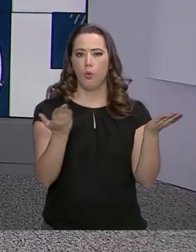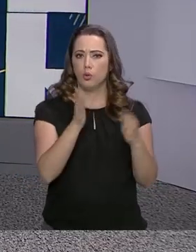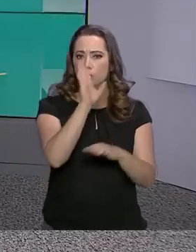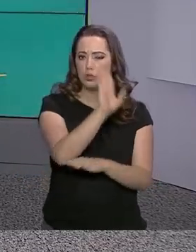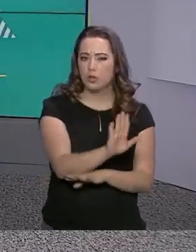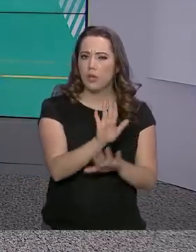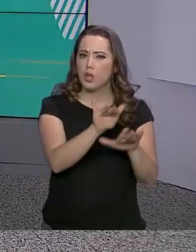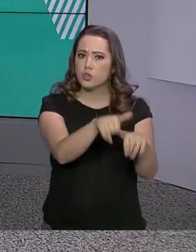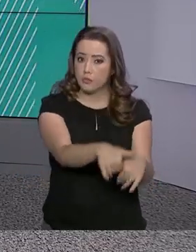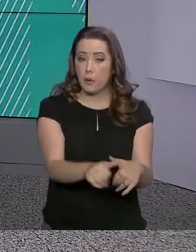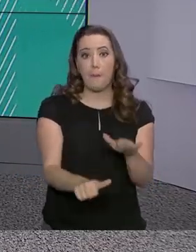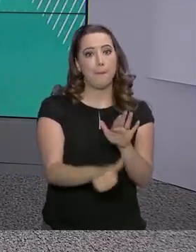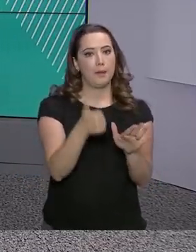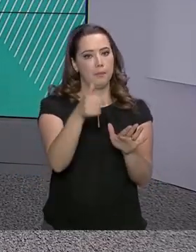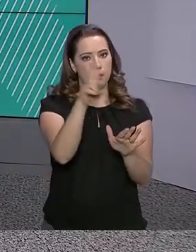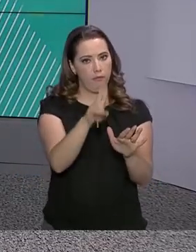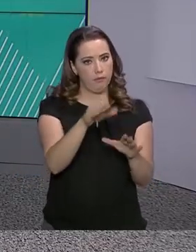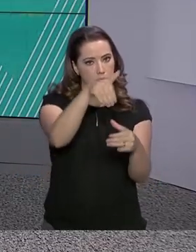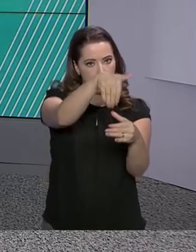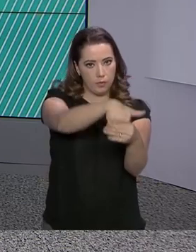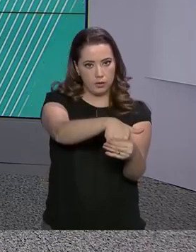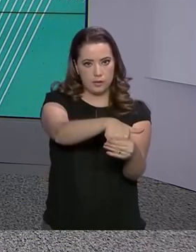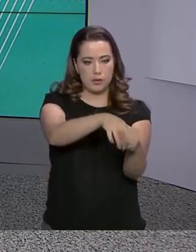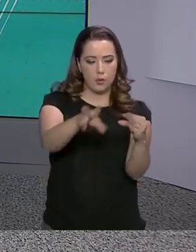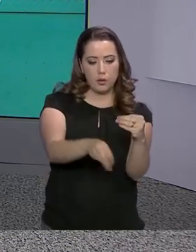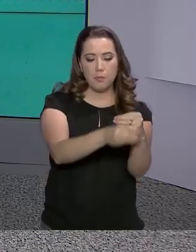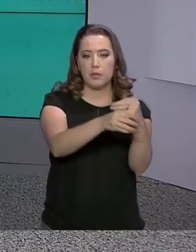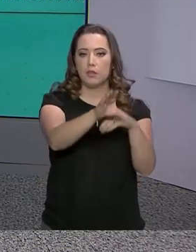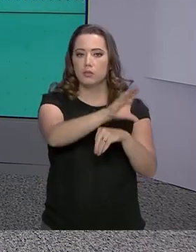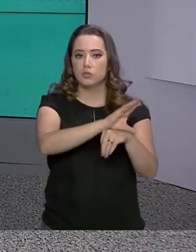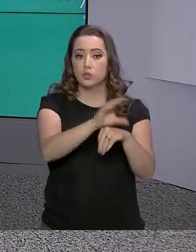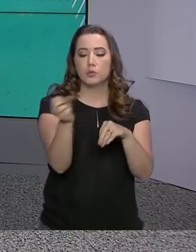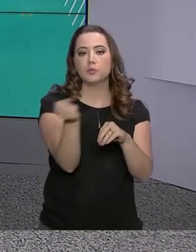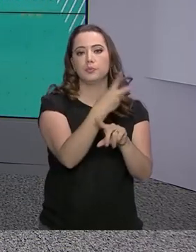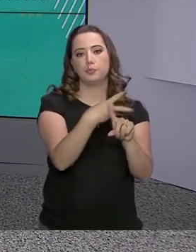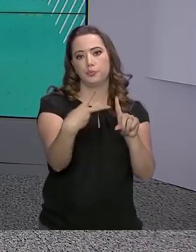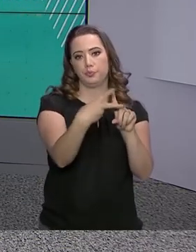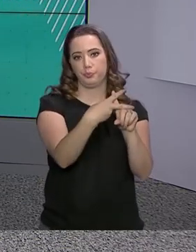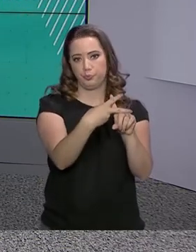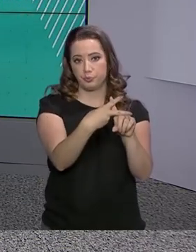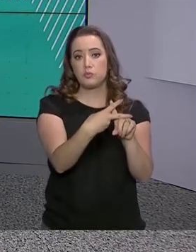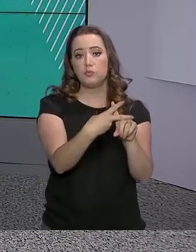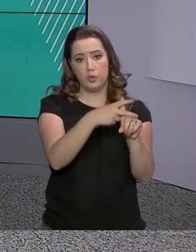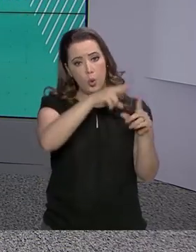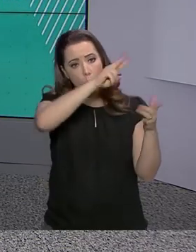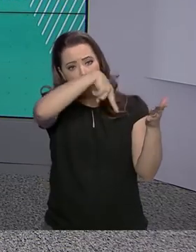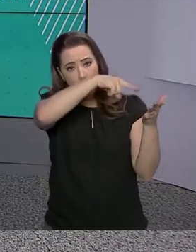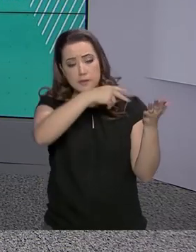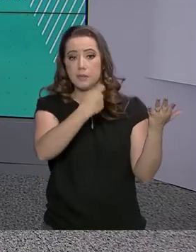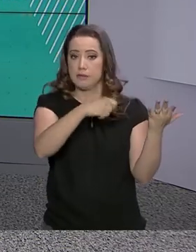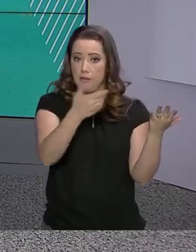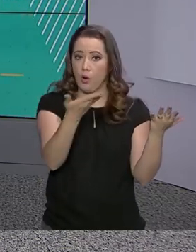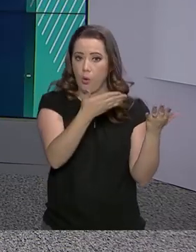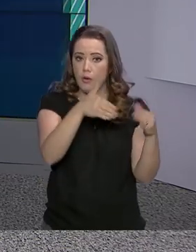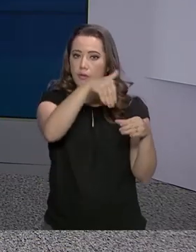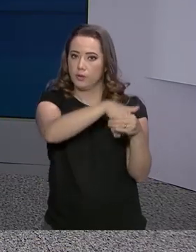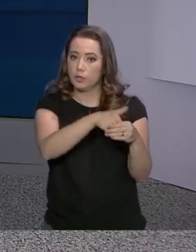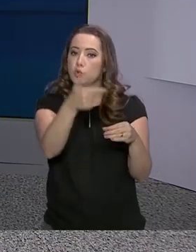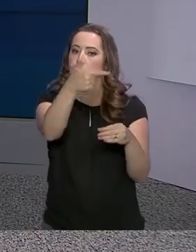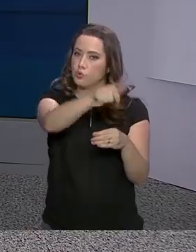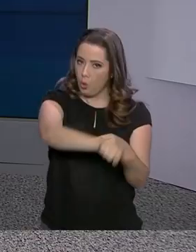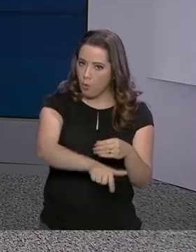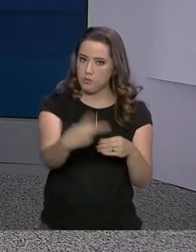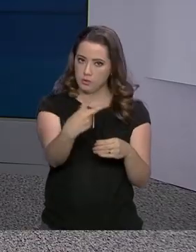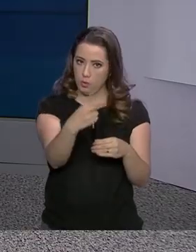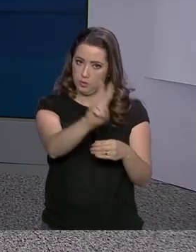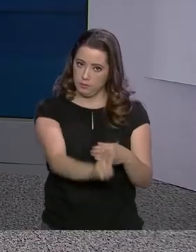votação em primeiro turno da proposta de emenda à Constituição da Nova Previdência. O texto precisa agora ser votado em segundo turno